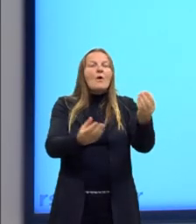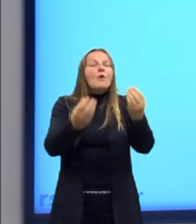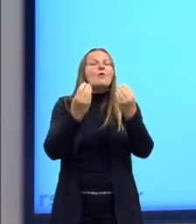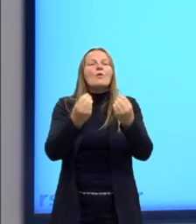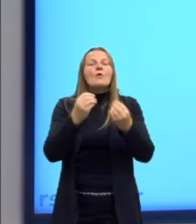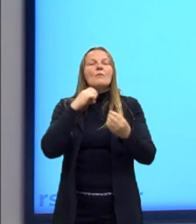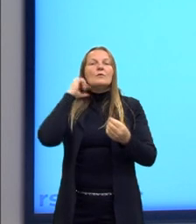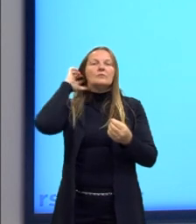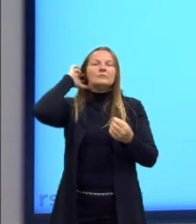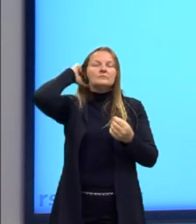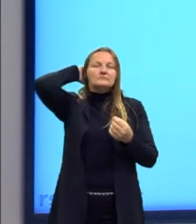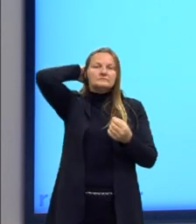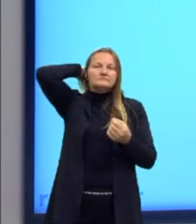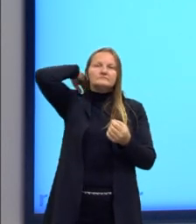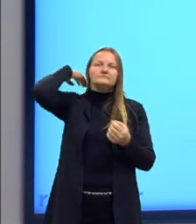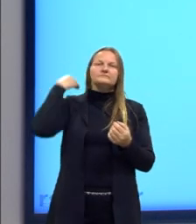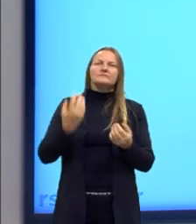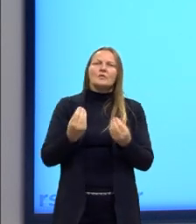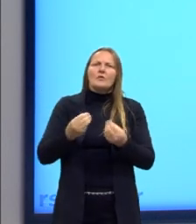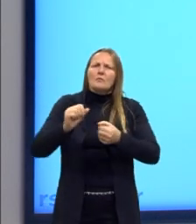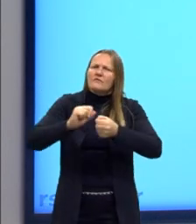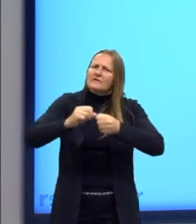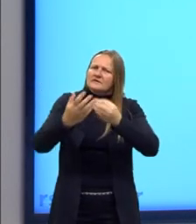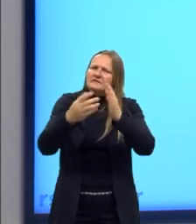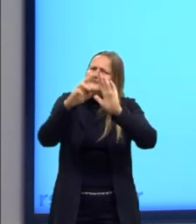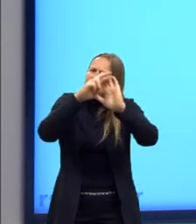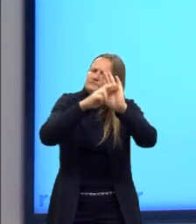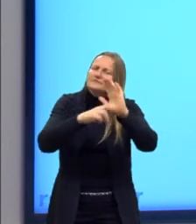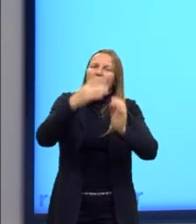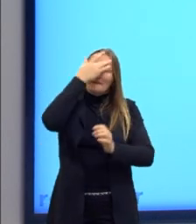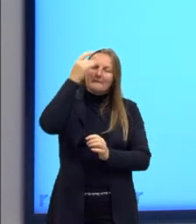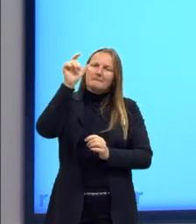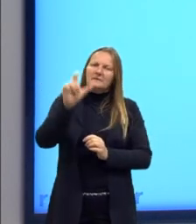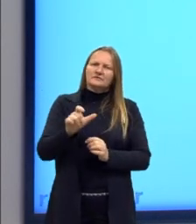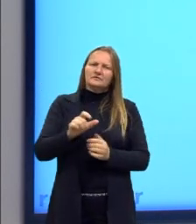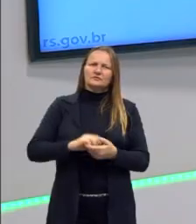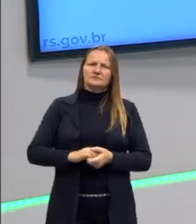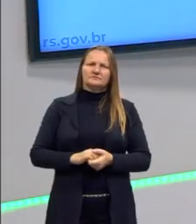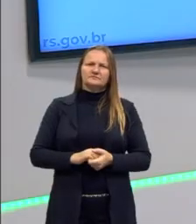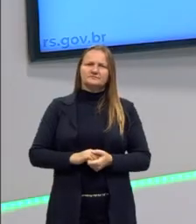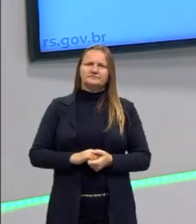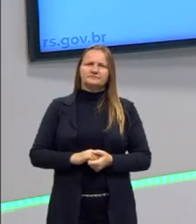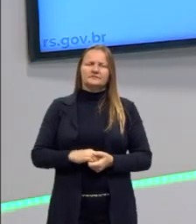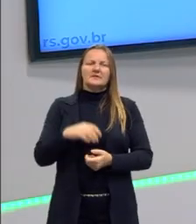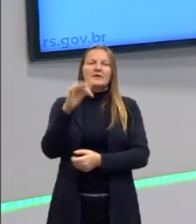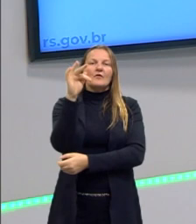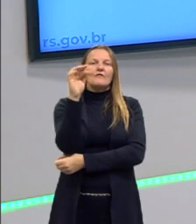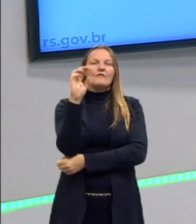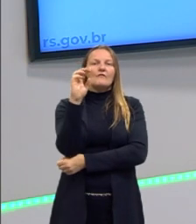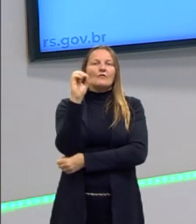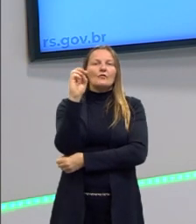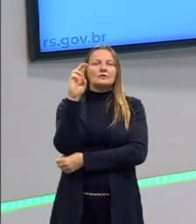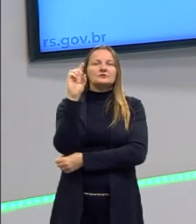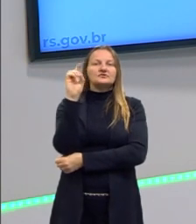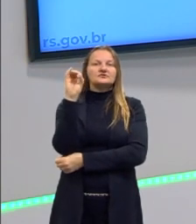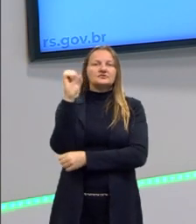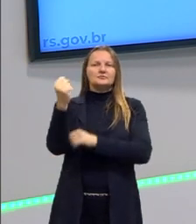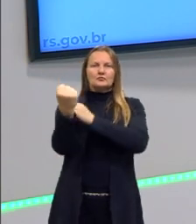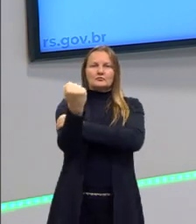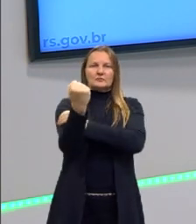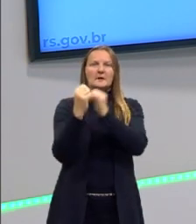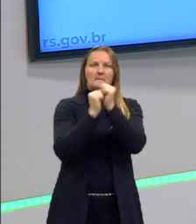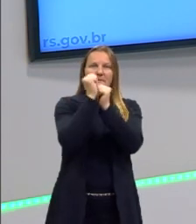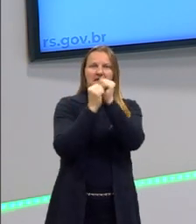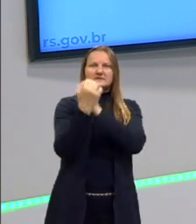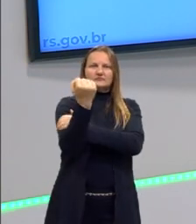disciplinar as pessoas? Se vocês lembram, quando o Ford, ele introduz o Fordismo na fábrica da Ford, foi